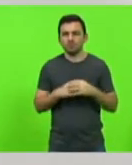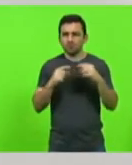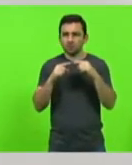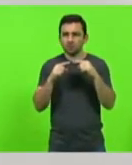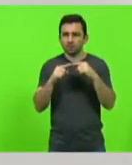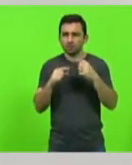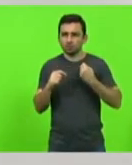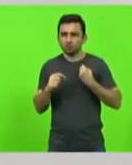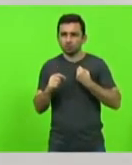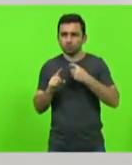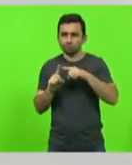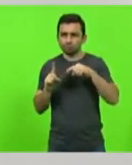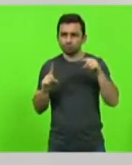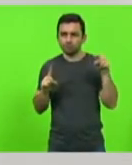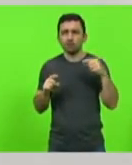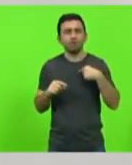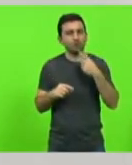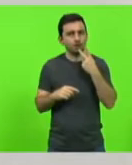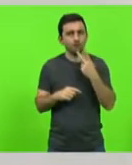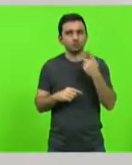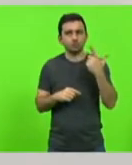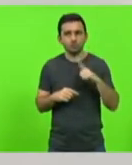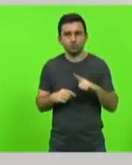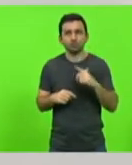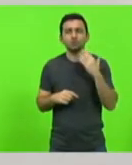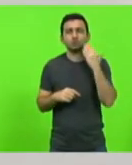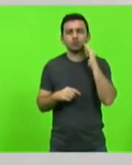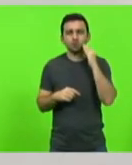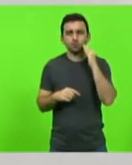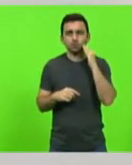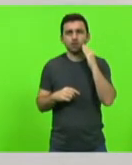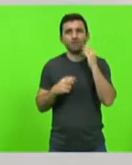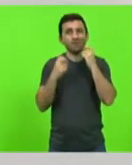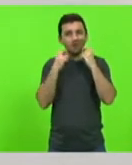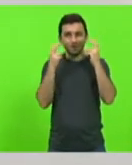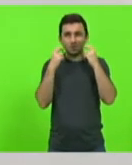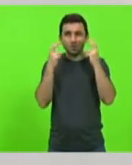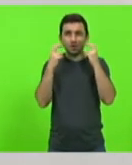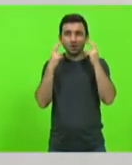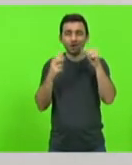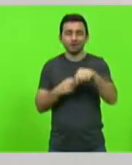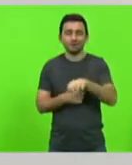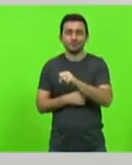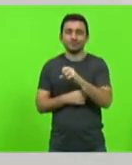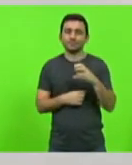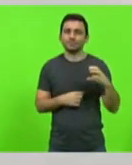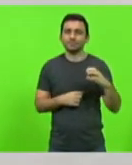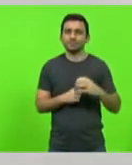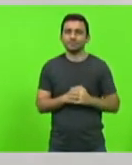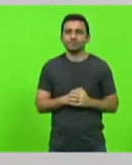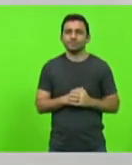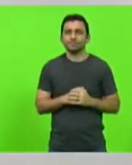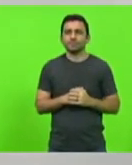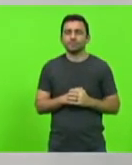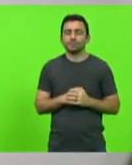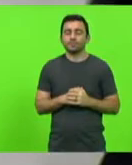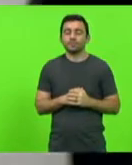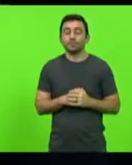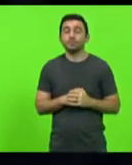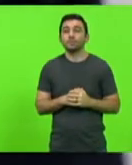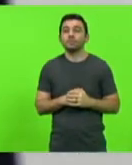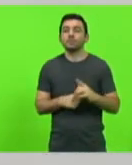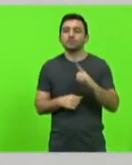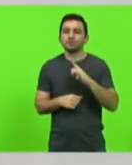que, repito, entendo como sendo vergonhosos a Santa Catarina, nós tivemos nos